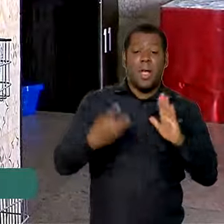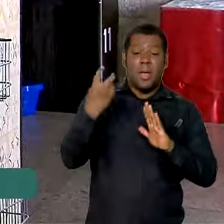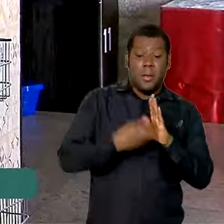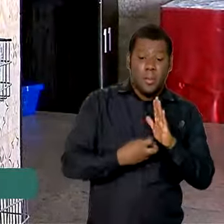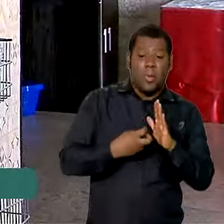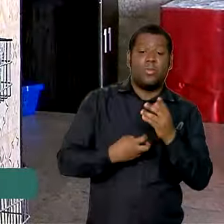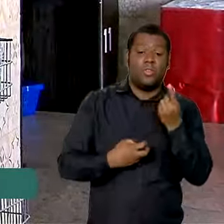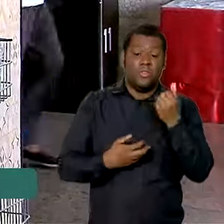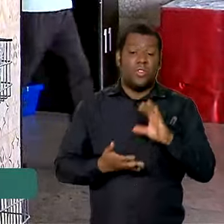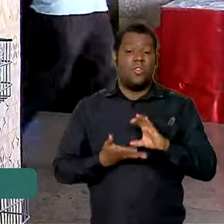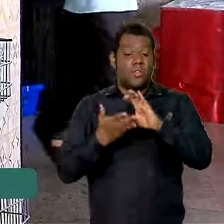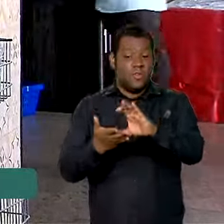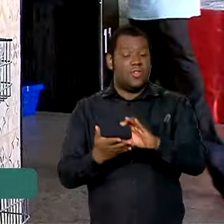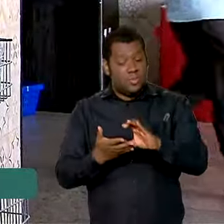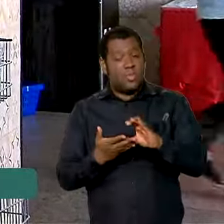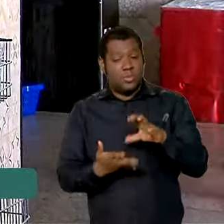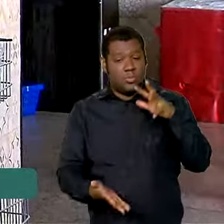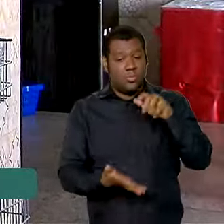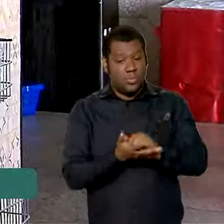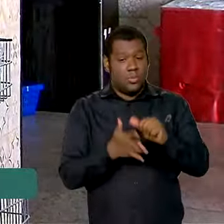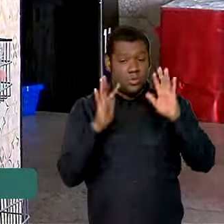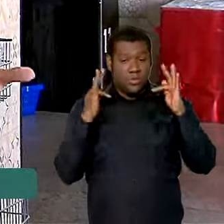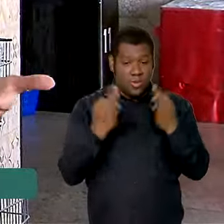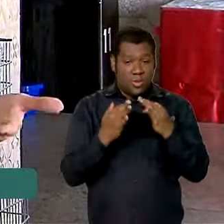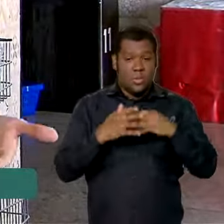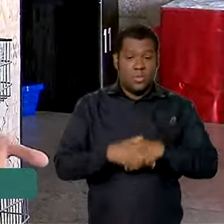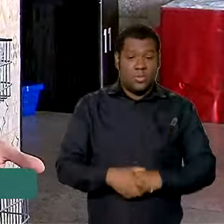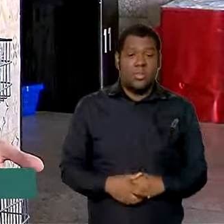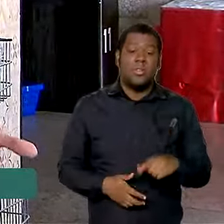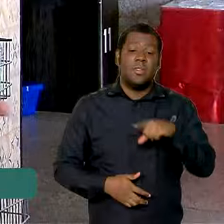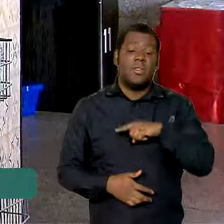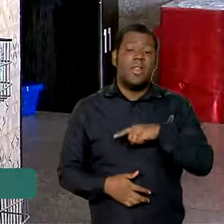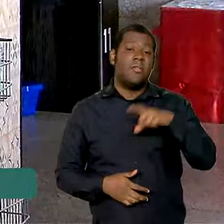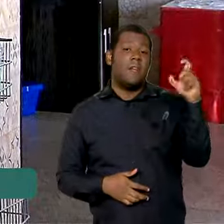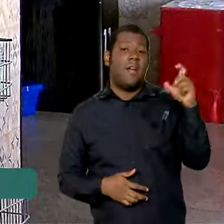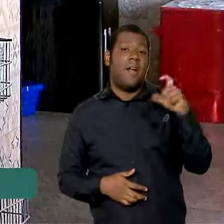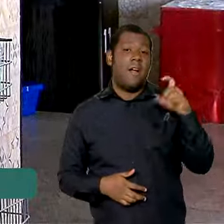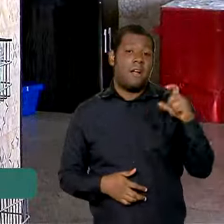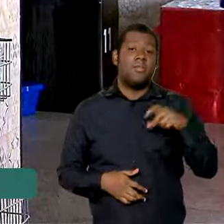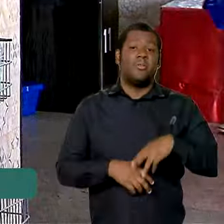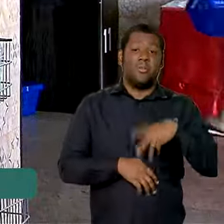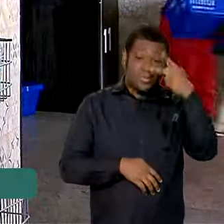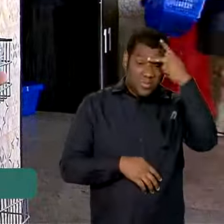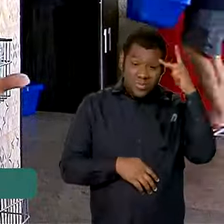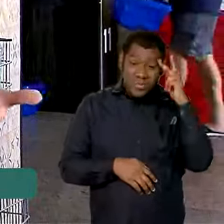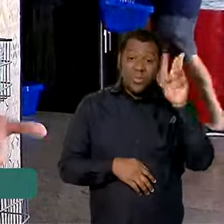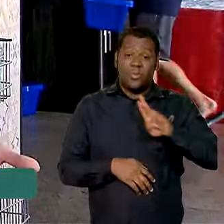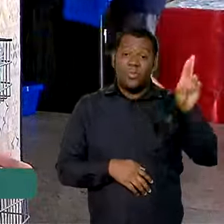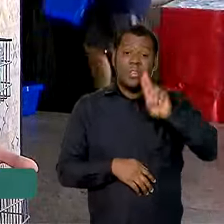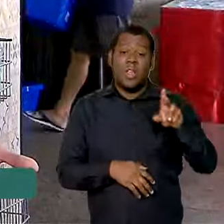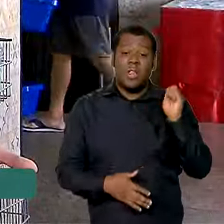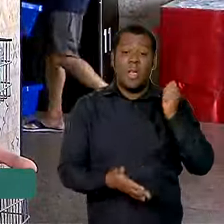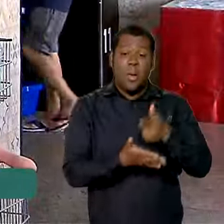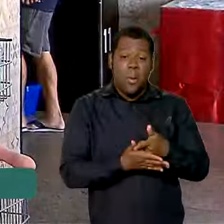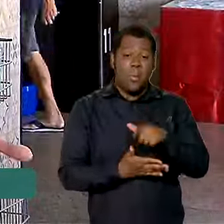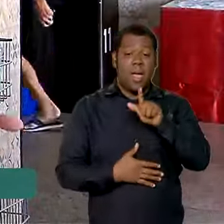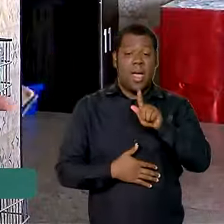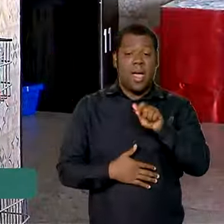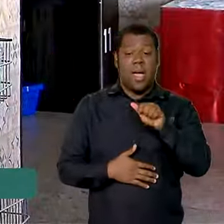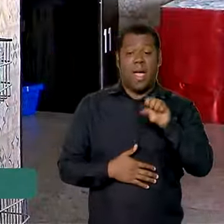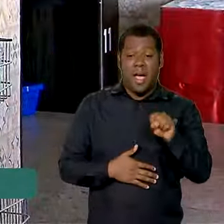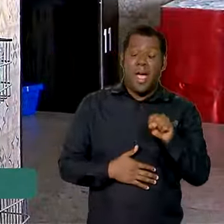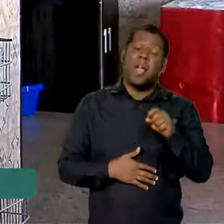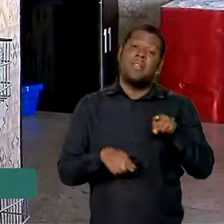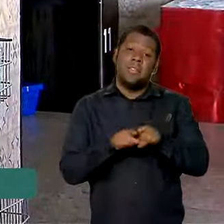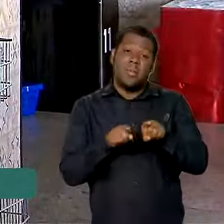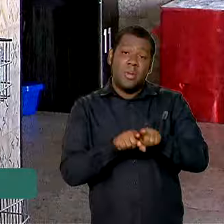ao cliente. Esse dinheiro vai ser depositado em um cartão eletrônico e poderá ser utilizado para a compra do gás, por exemplo, e para